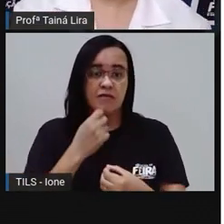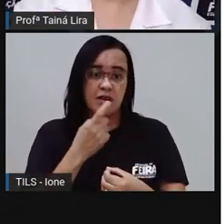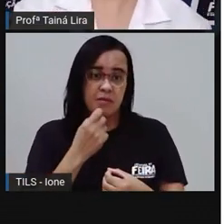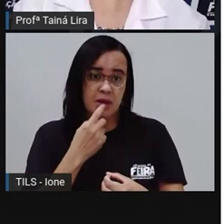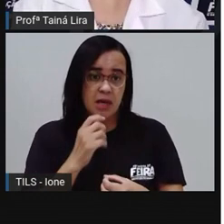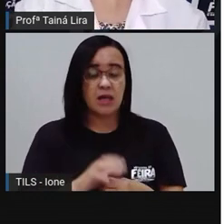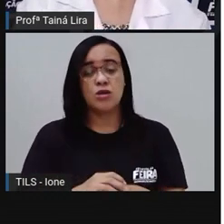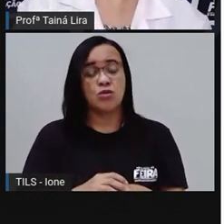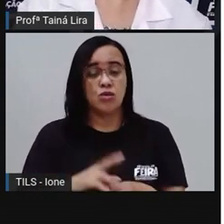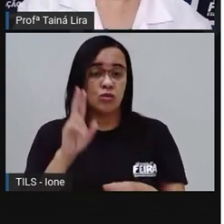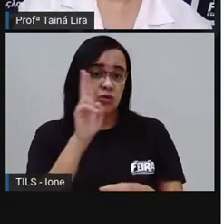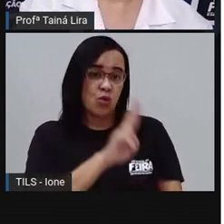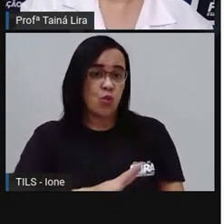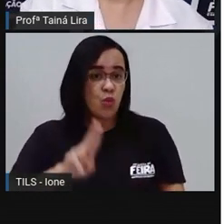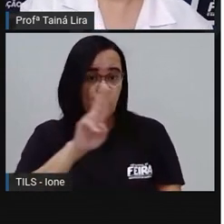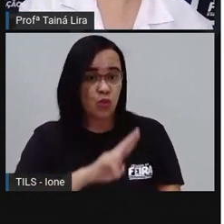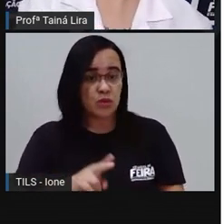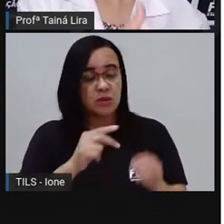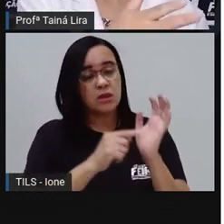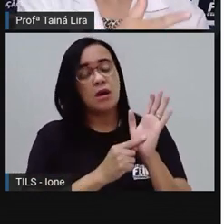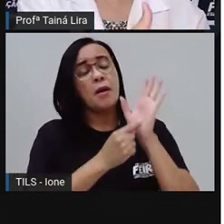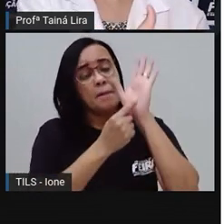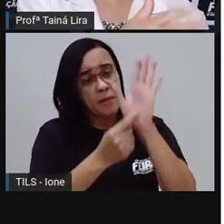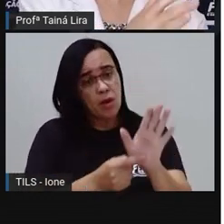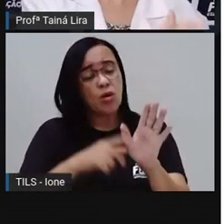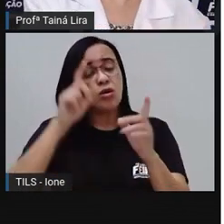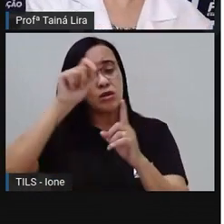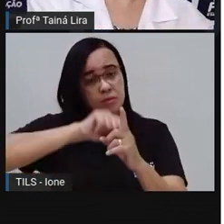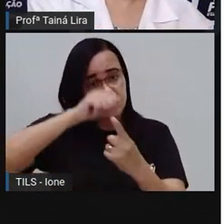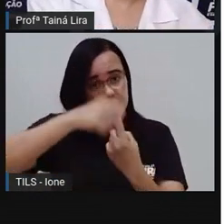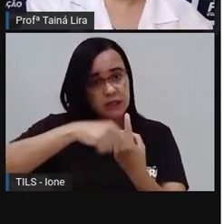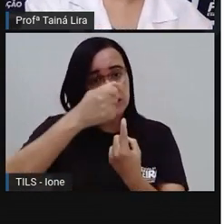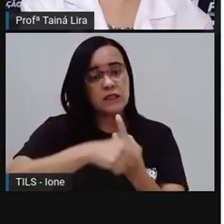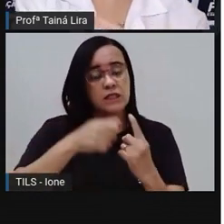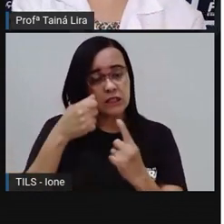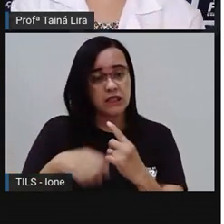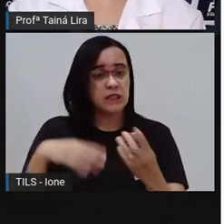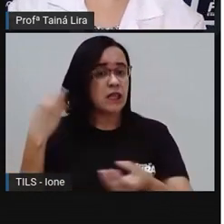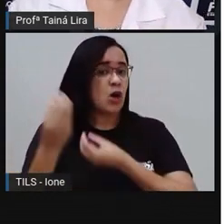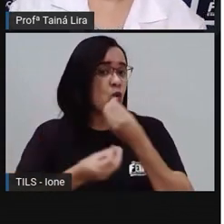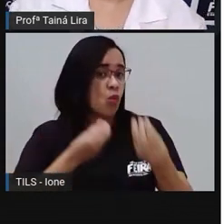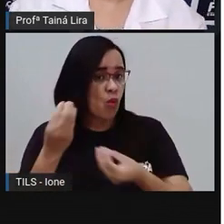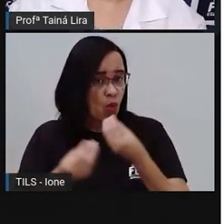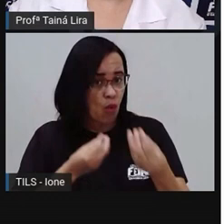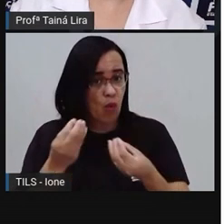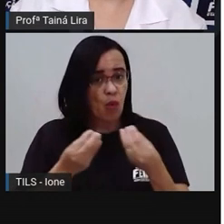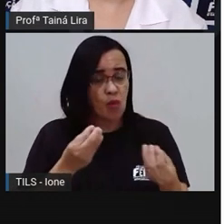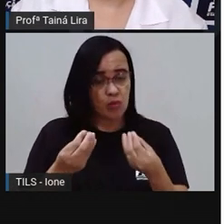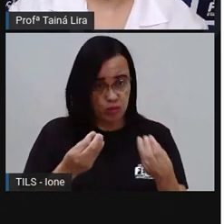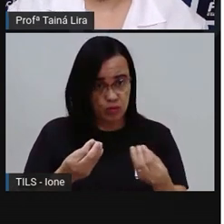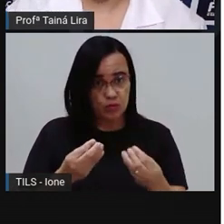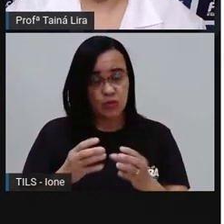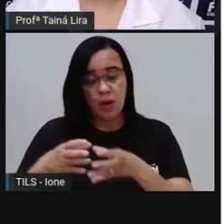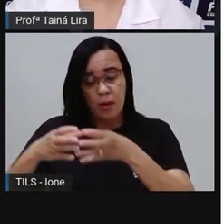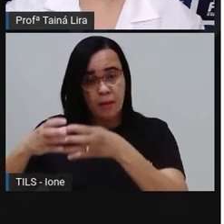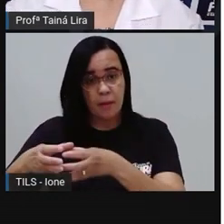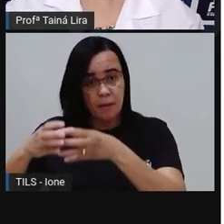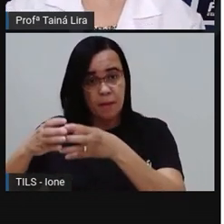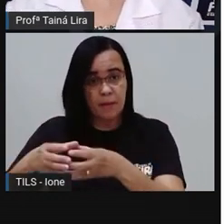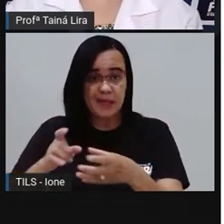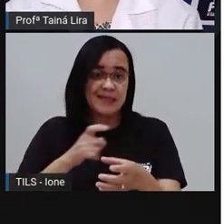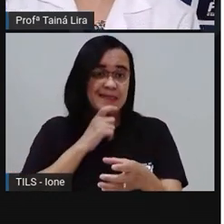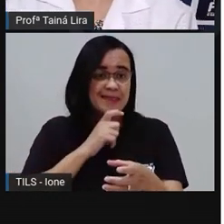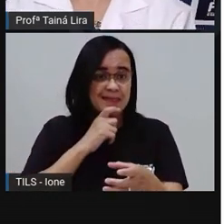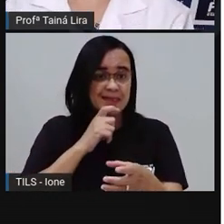De banana E aí mostra a banana Não é? E diz a quantidade Essa quantidade aqui De morango congelado